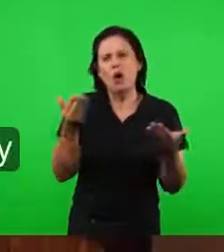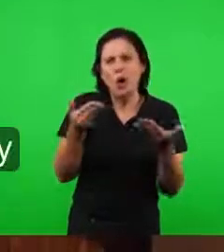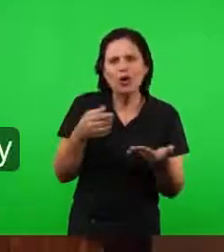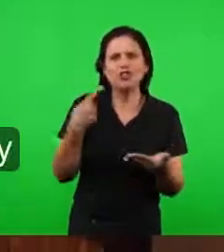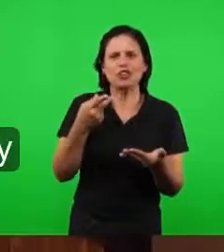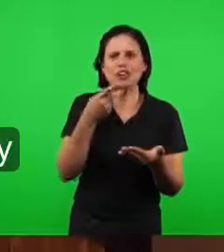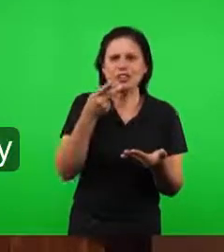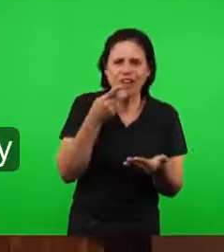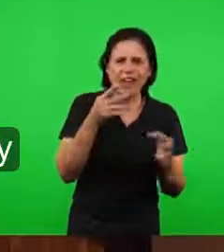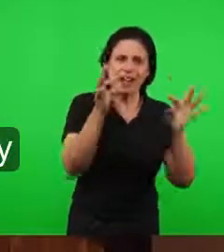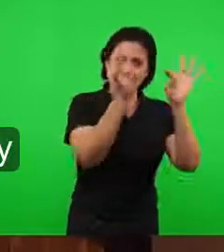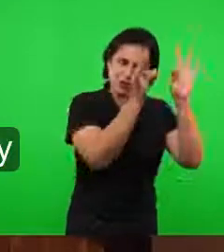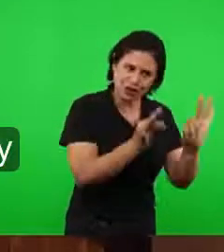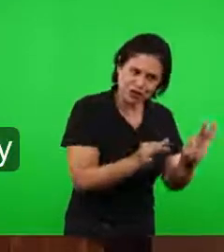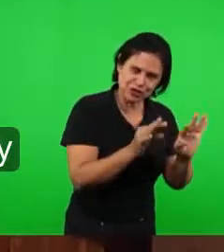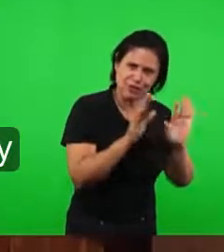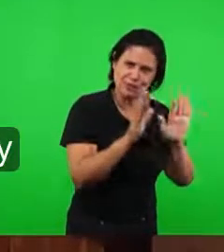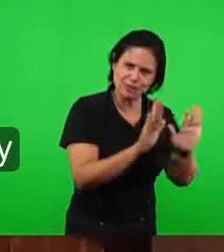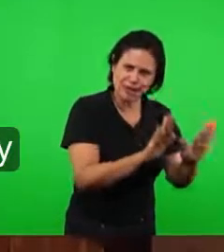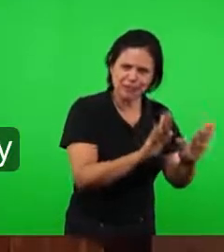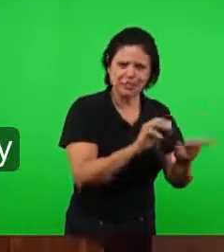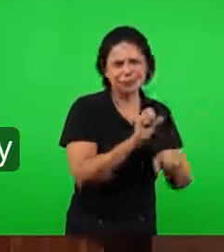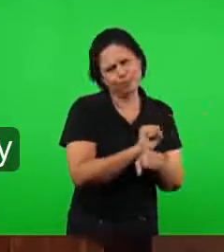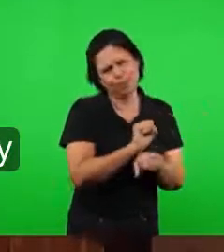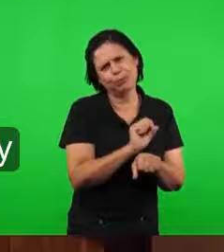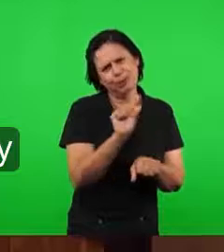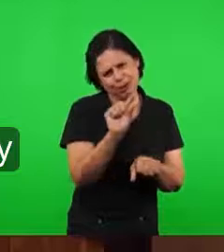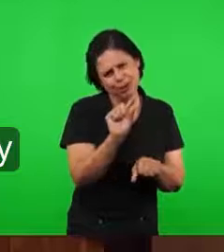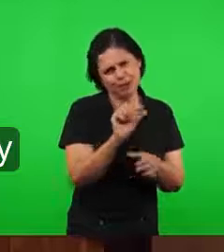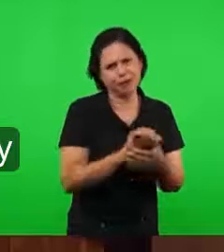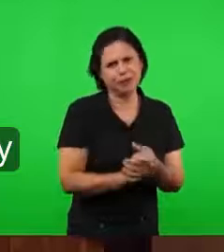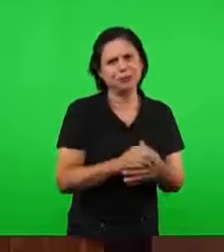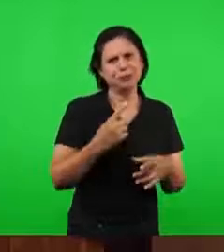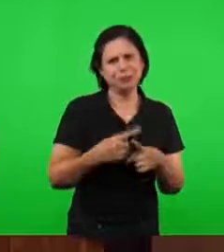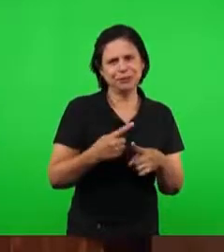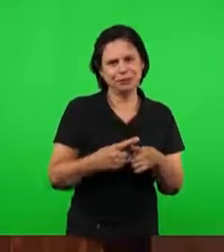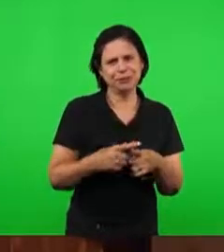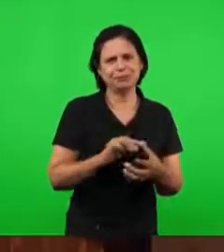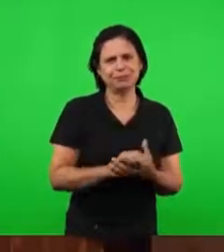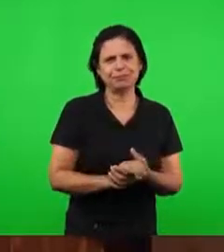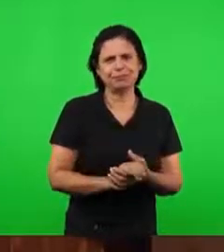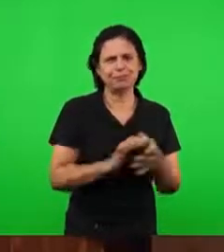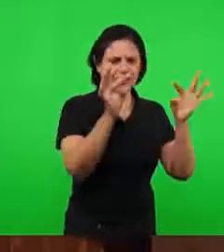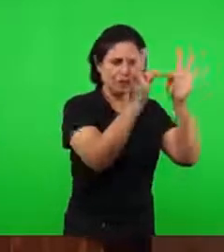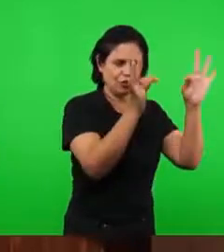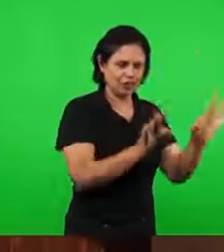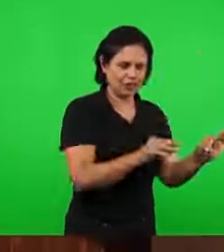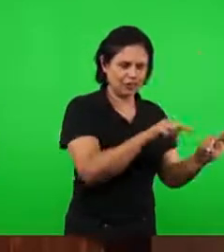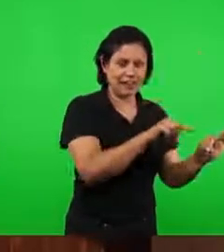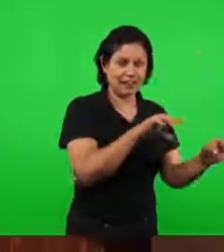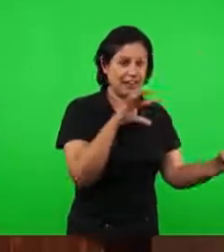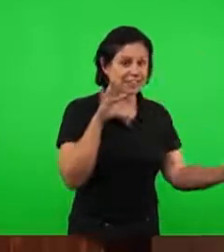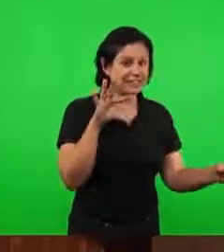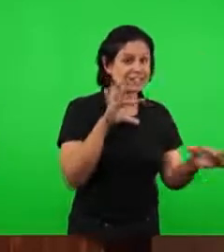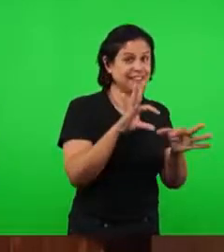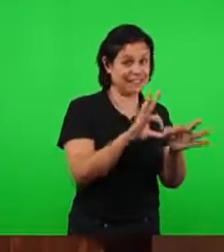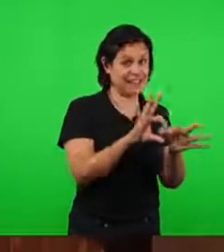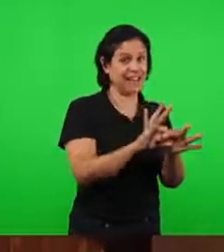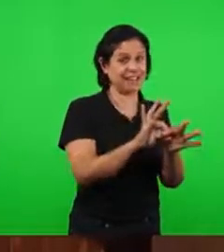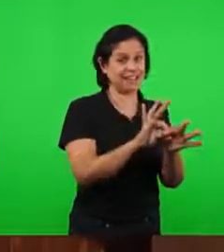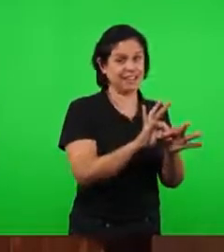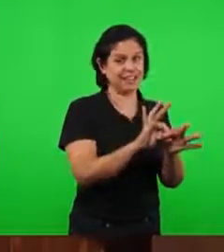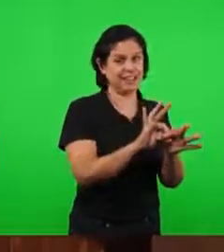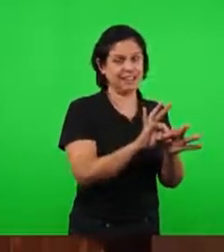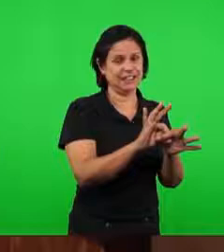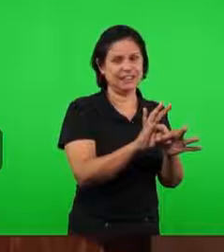sobre te atira. Mas nós vamos parar aqui, porque na verdade te atira está muito ligada e